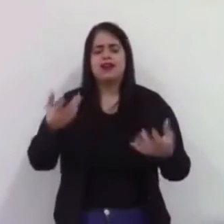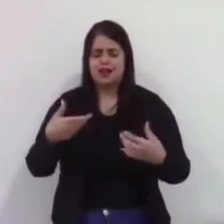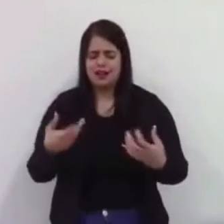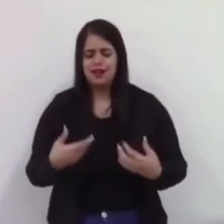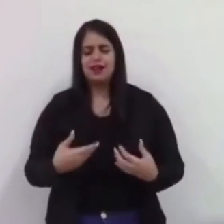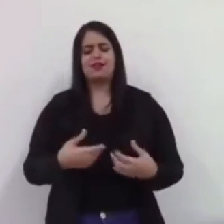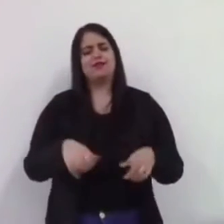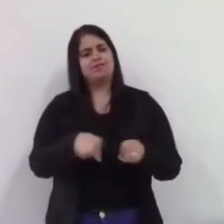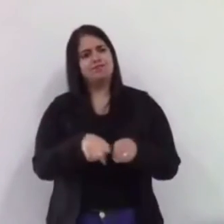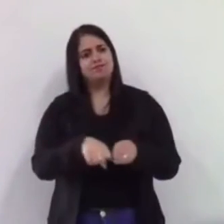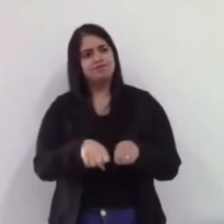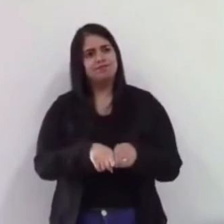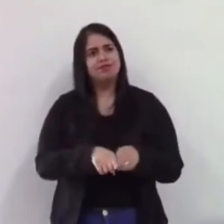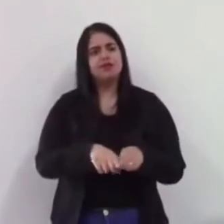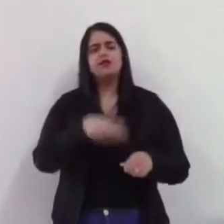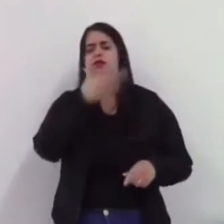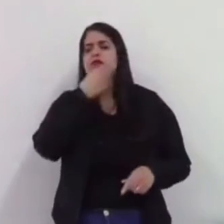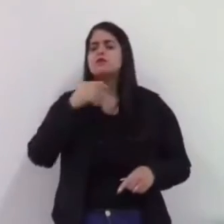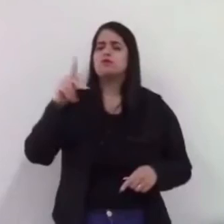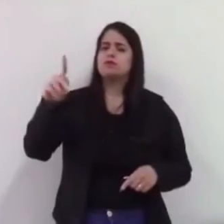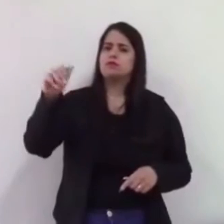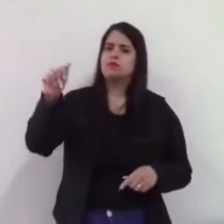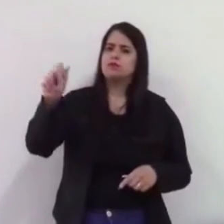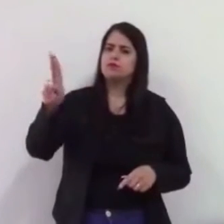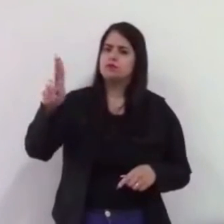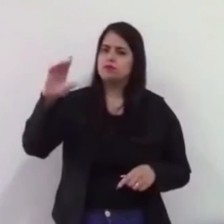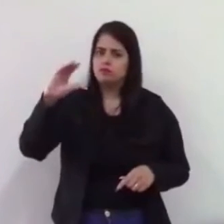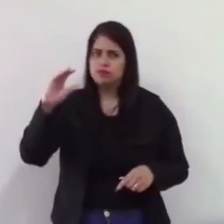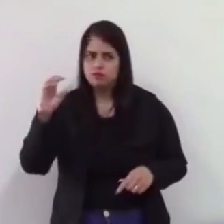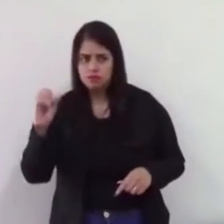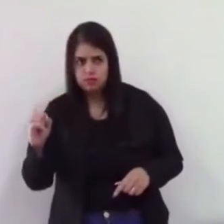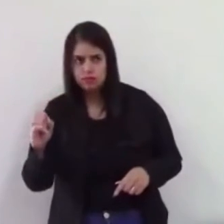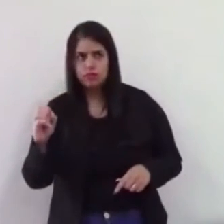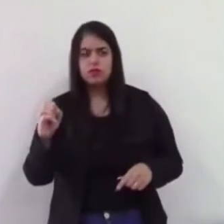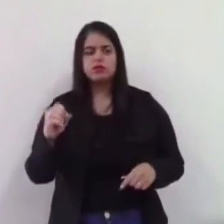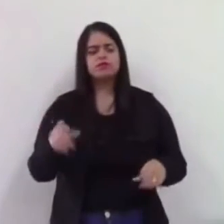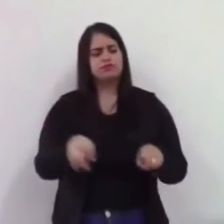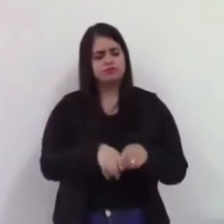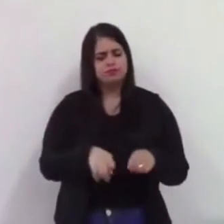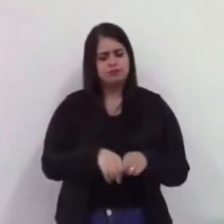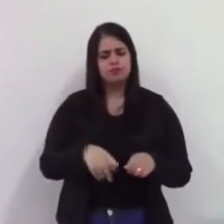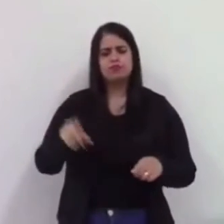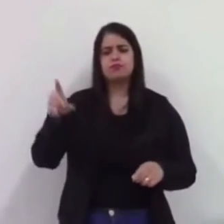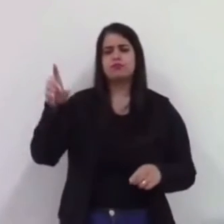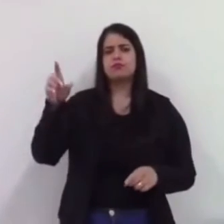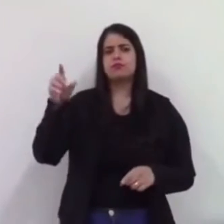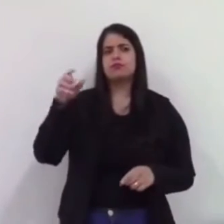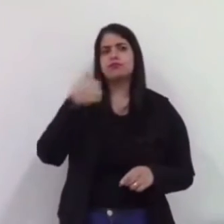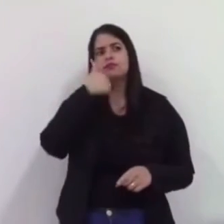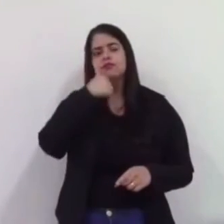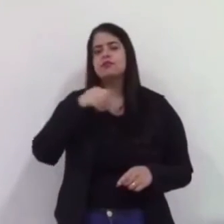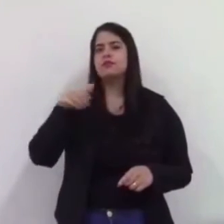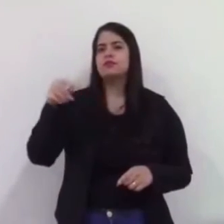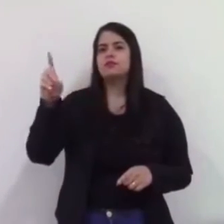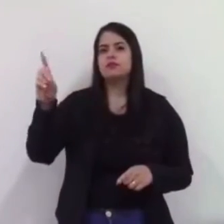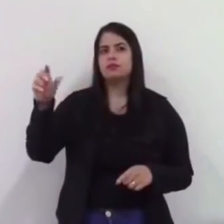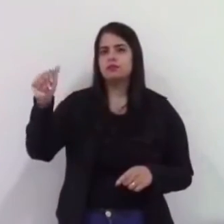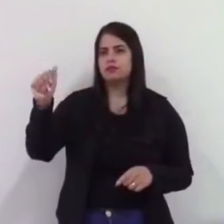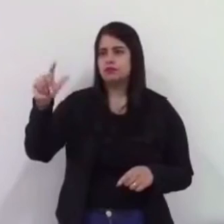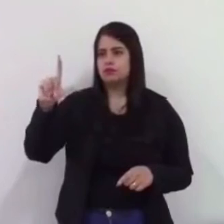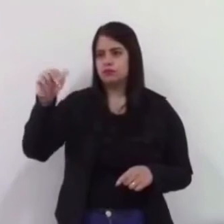também a Paulo, que falei com ele, também agradecer a Dalminha, que é uma pessoa de, minha prima,